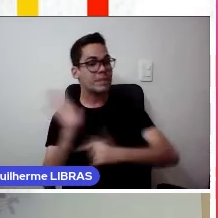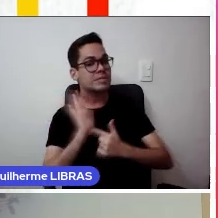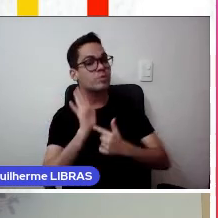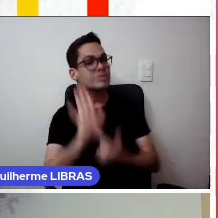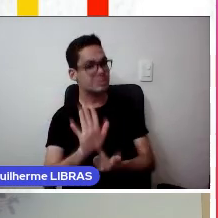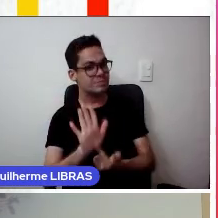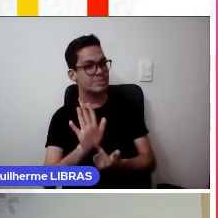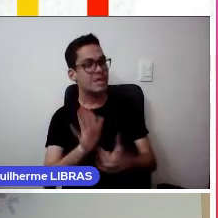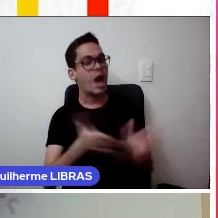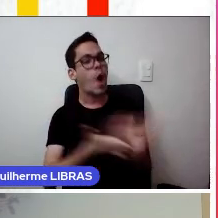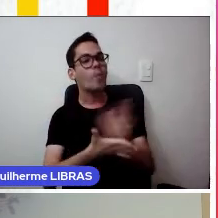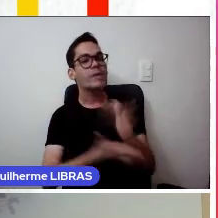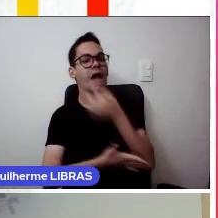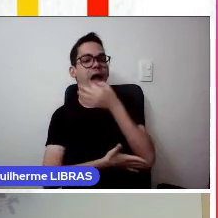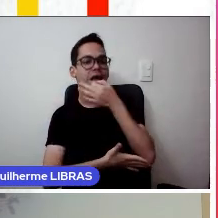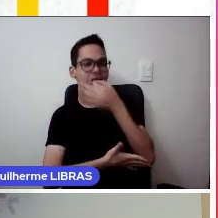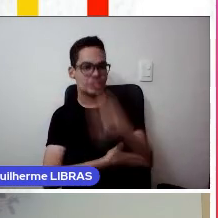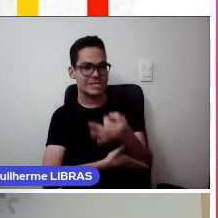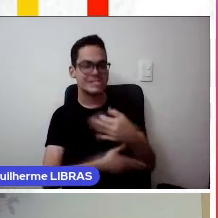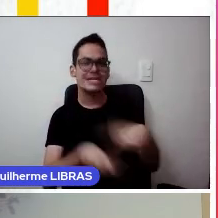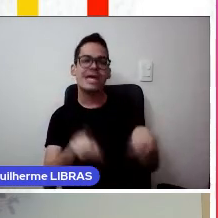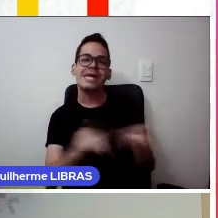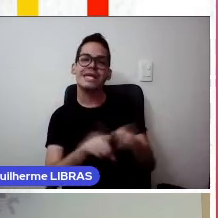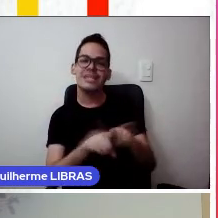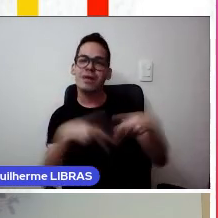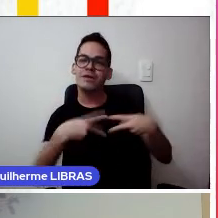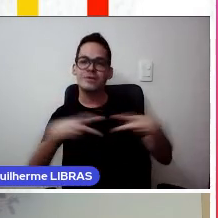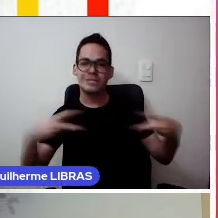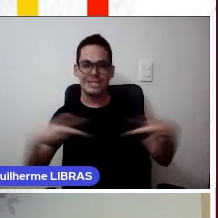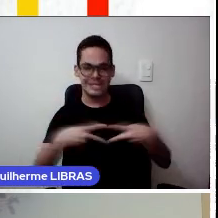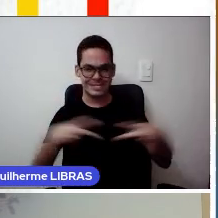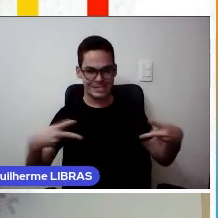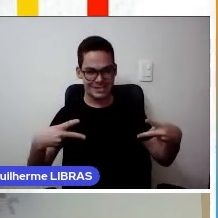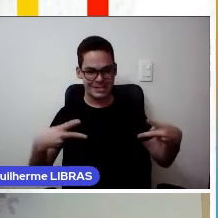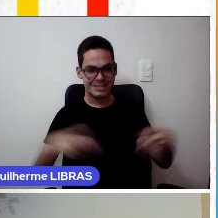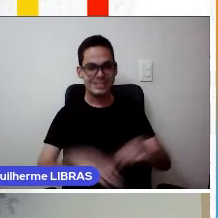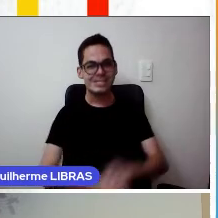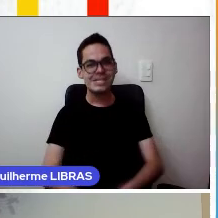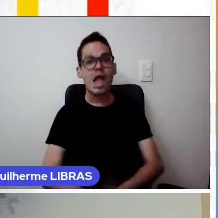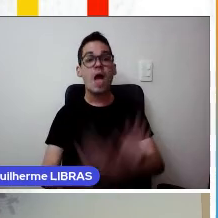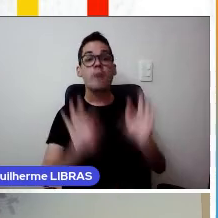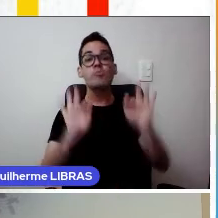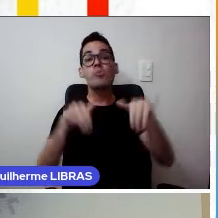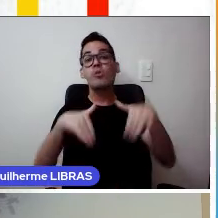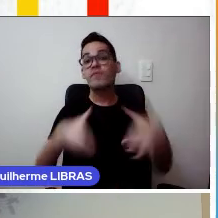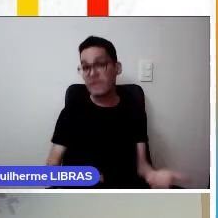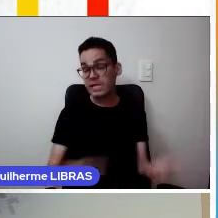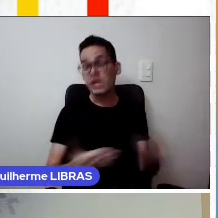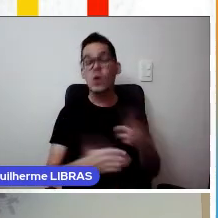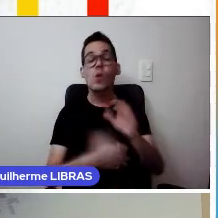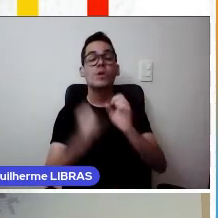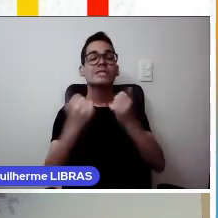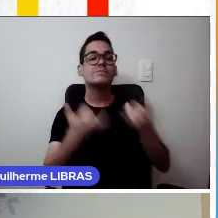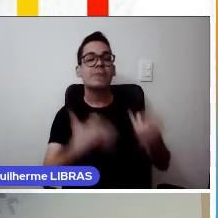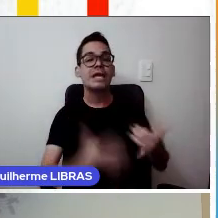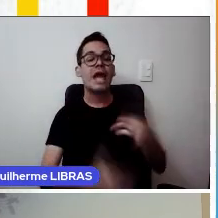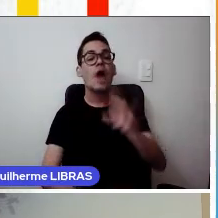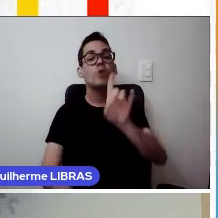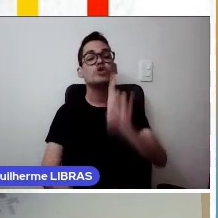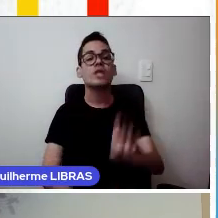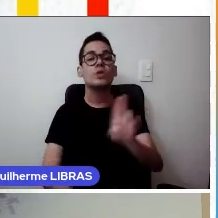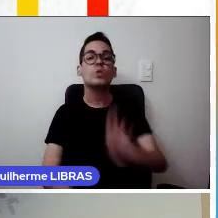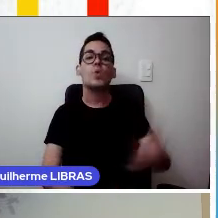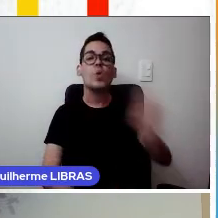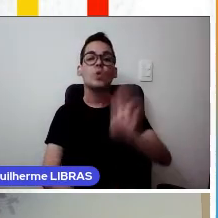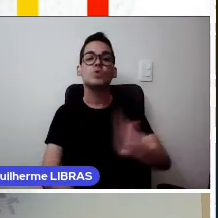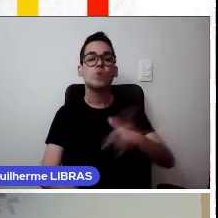algumas dicas e disponibilizamos os links de acesso. Por fim, no que se refere aos direitos de uso de imagem e voz de